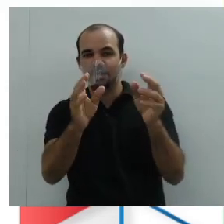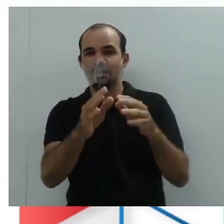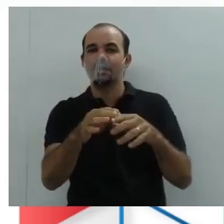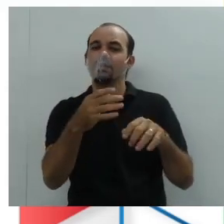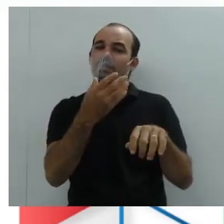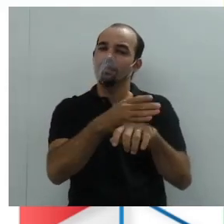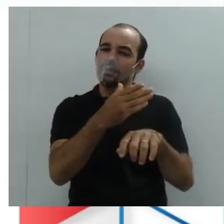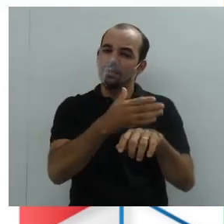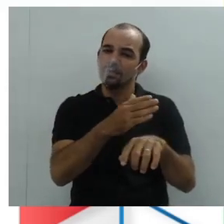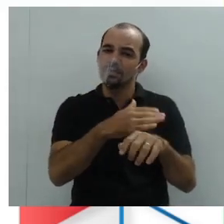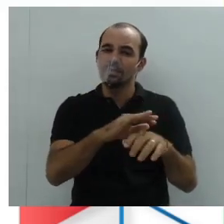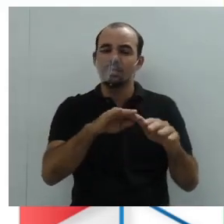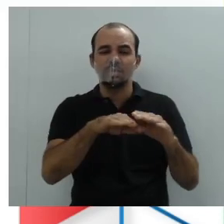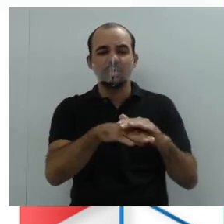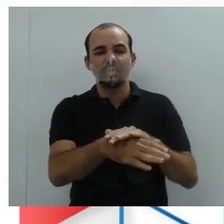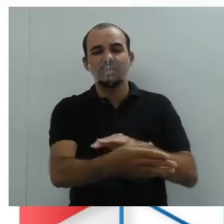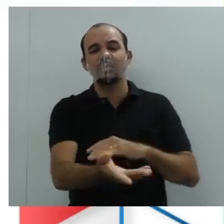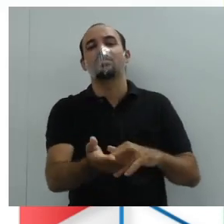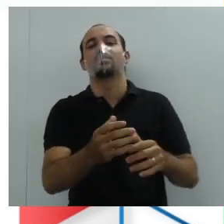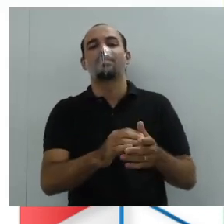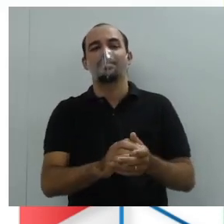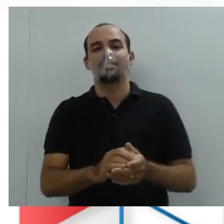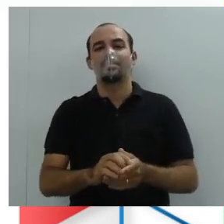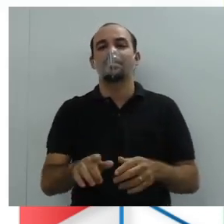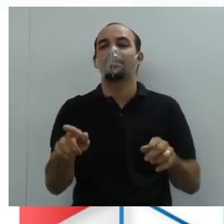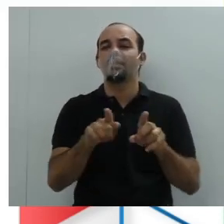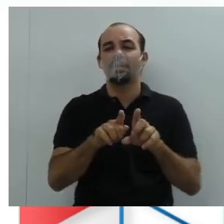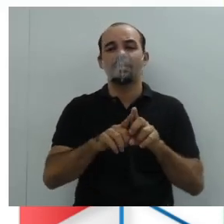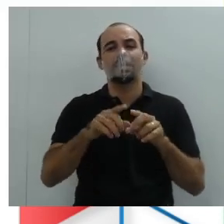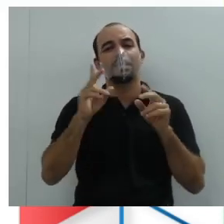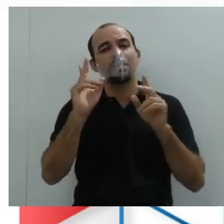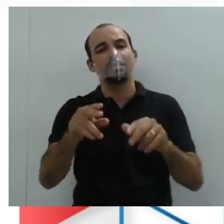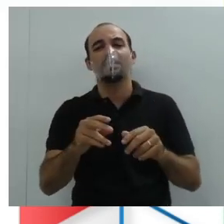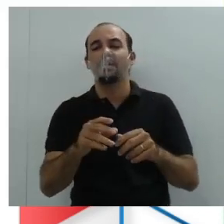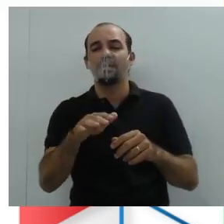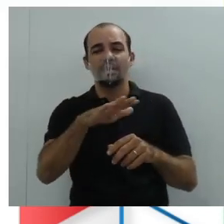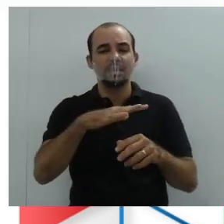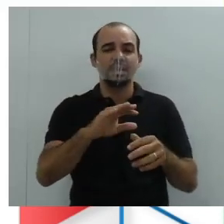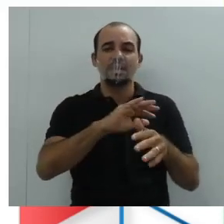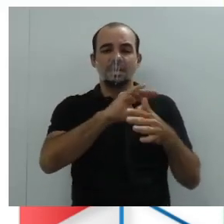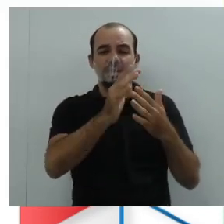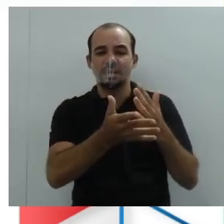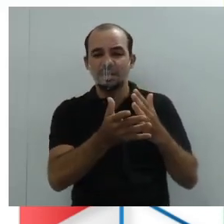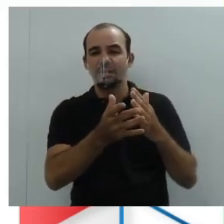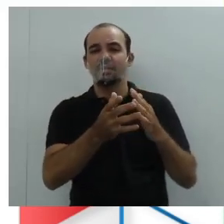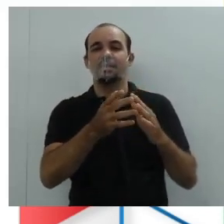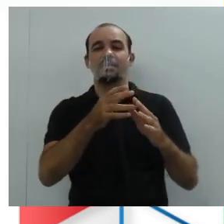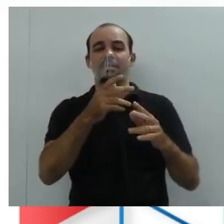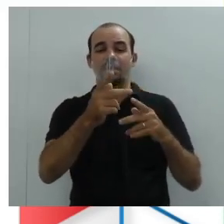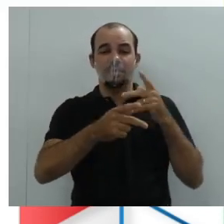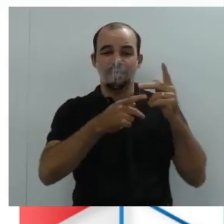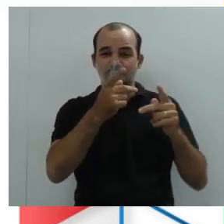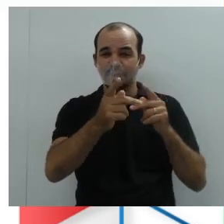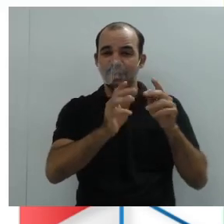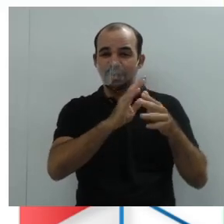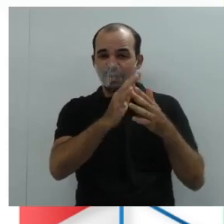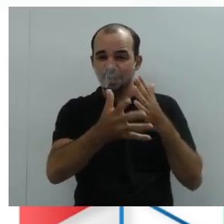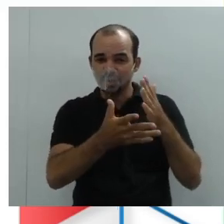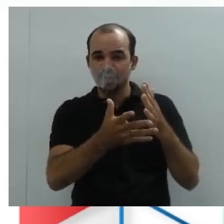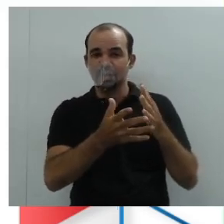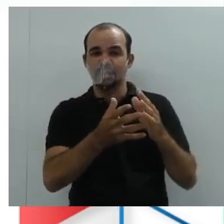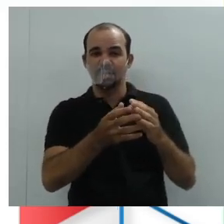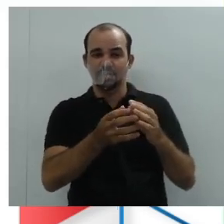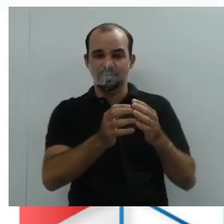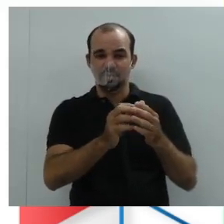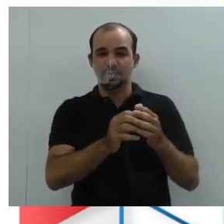A mesma coisa é o falar. Quando eu tenho essa preocupação de interpretar o que eu estou lendo e que eu estou ouvindo, eu tenho uma